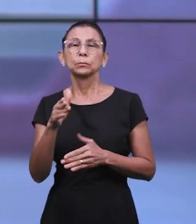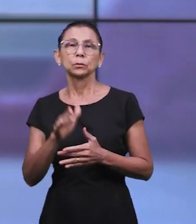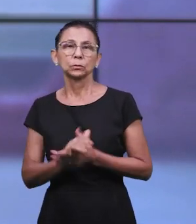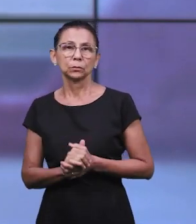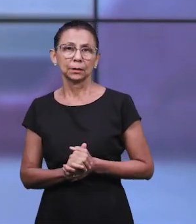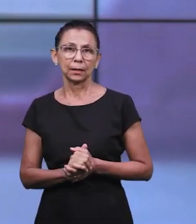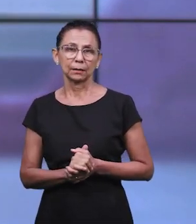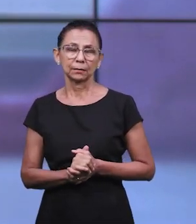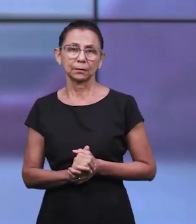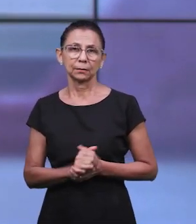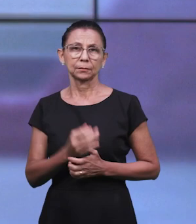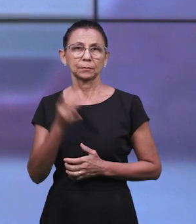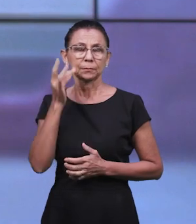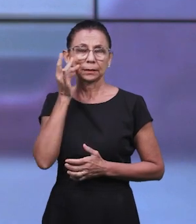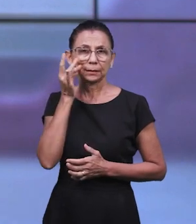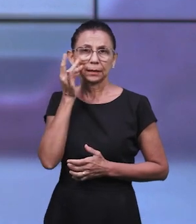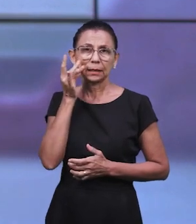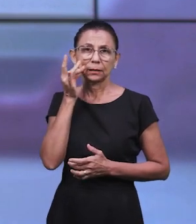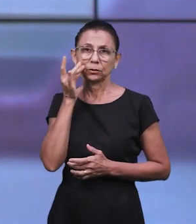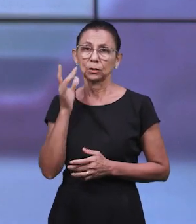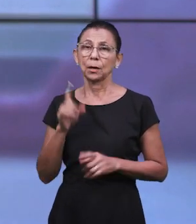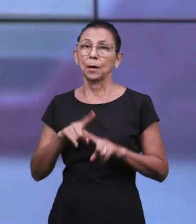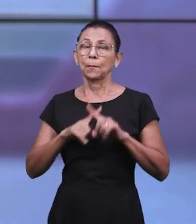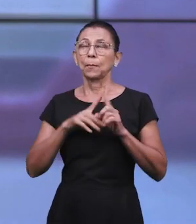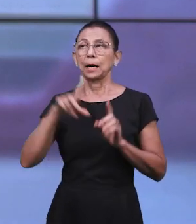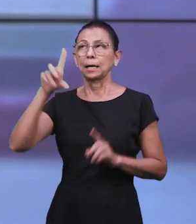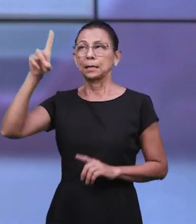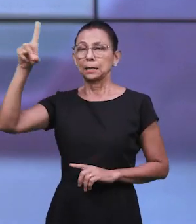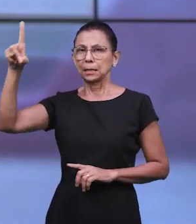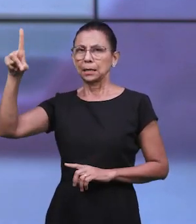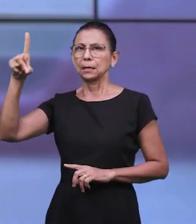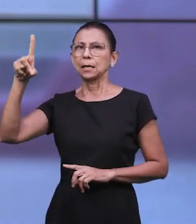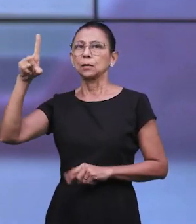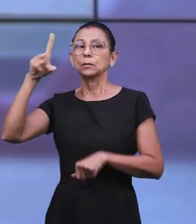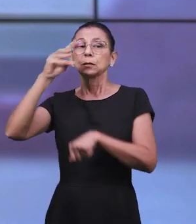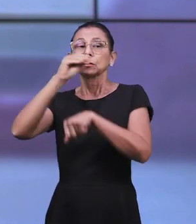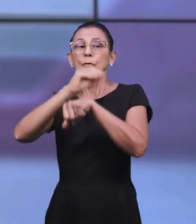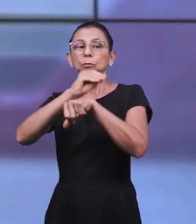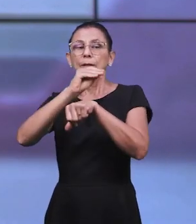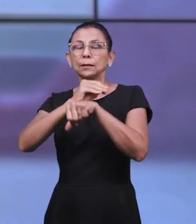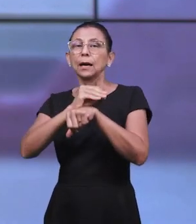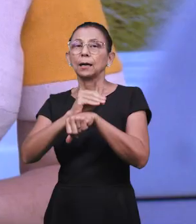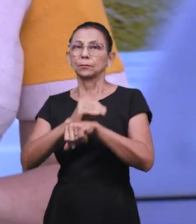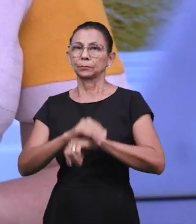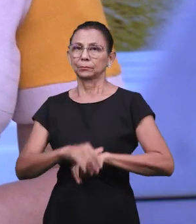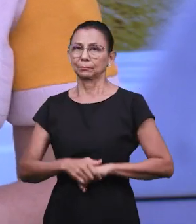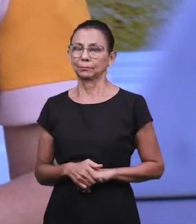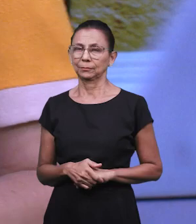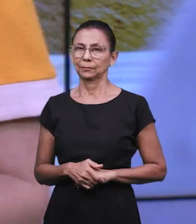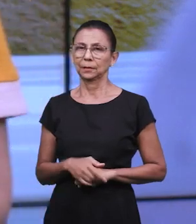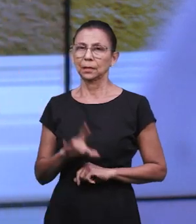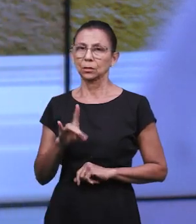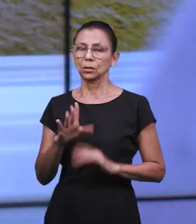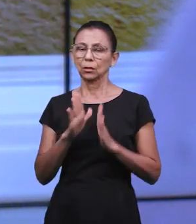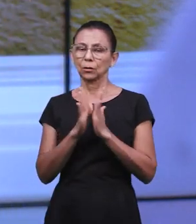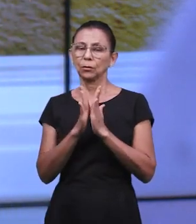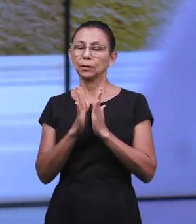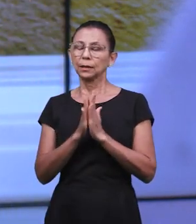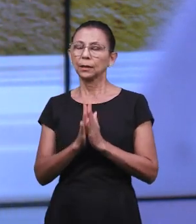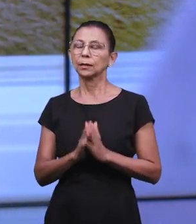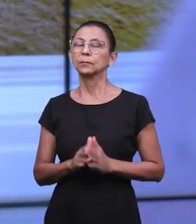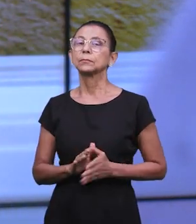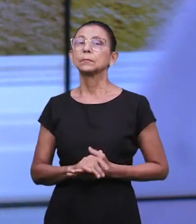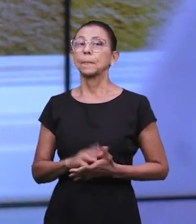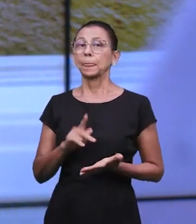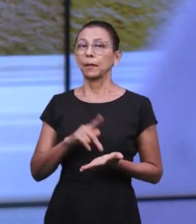filho. Ela deveria permanecer em oração que o Senhor cuidaria do seu filho. Às vezes acontece isso mesmo.